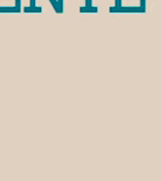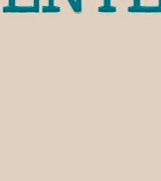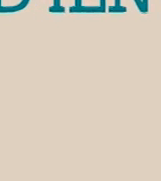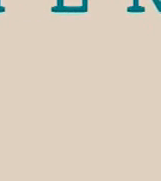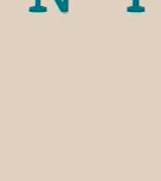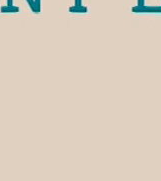Obrigado. Obrigado.